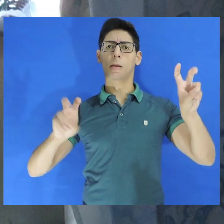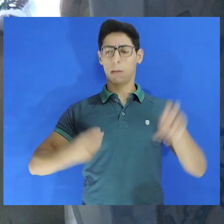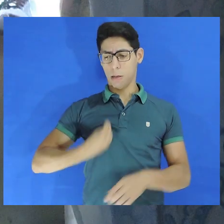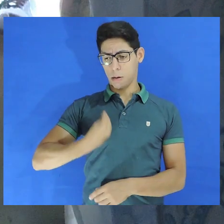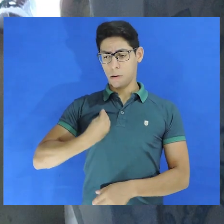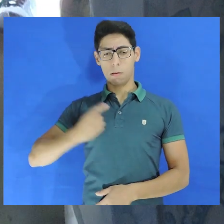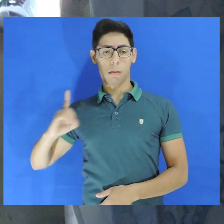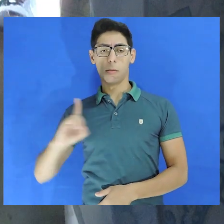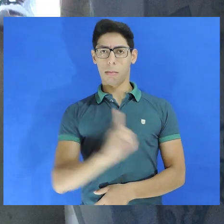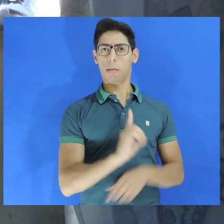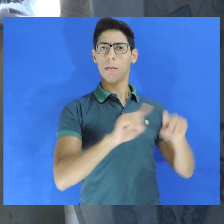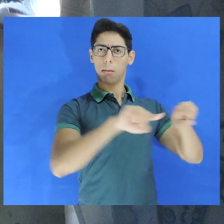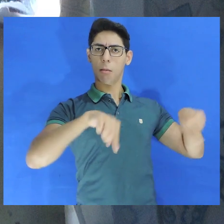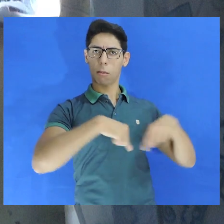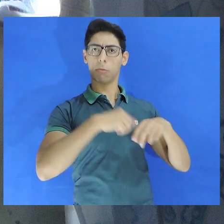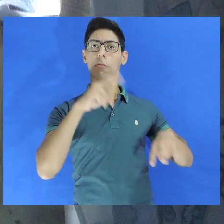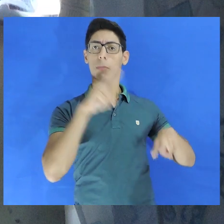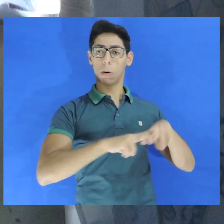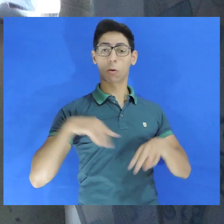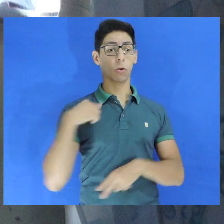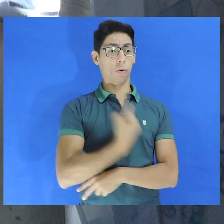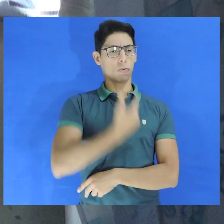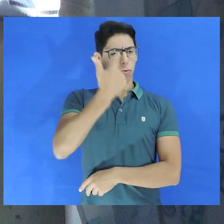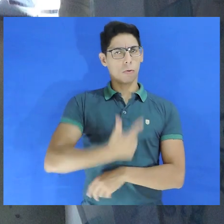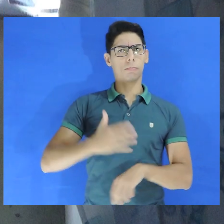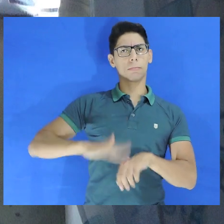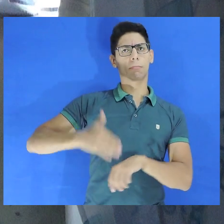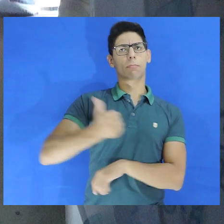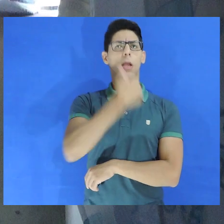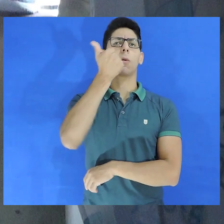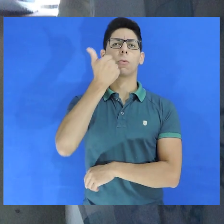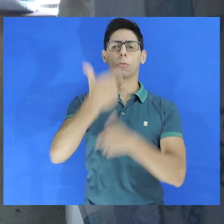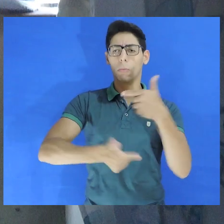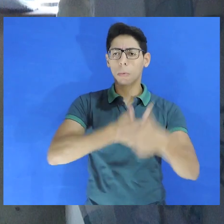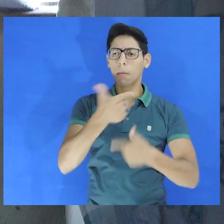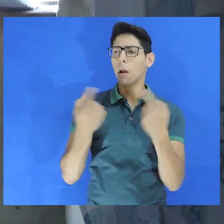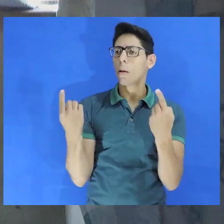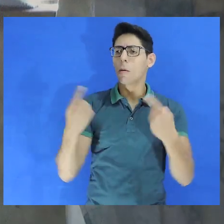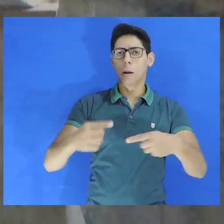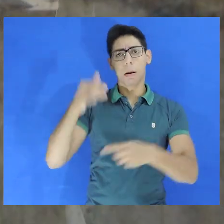que nos faz ser mais efetivos no combate à tortura.